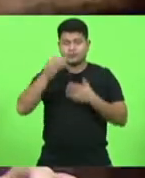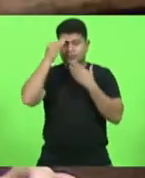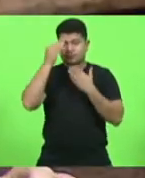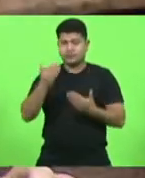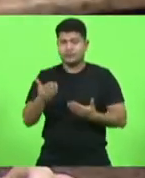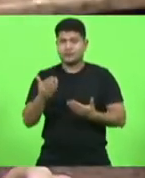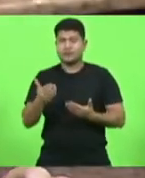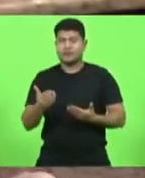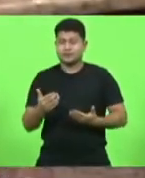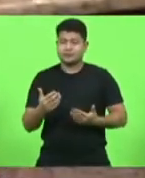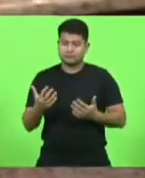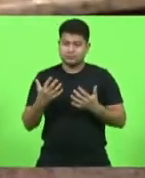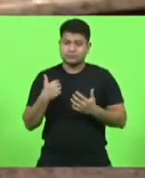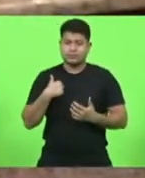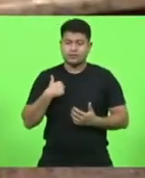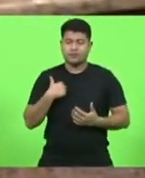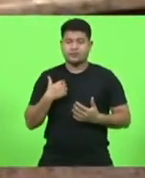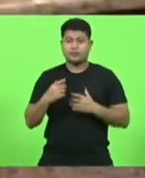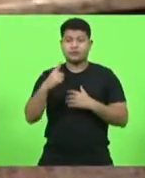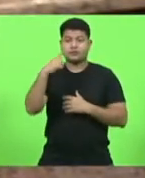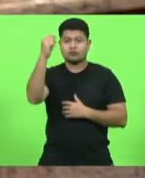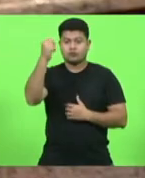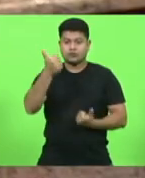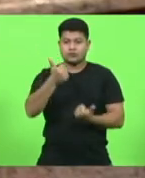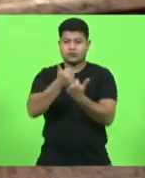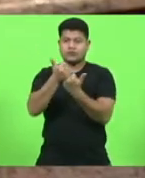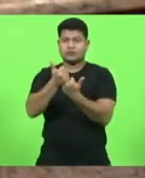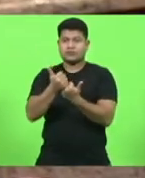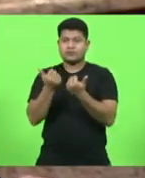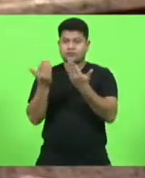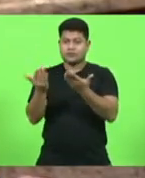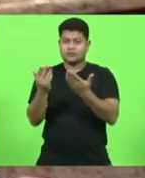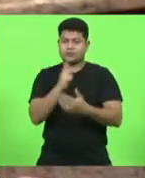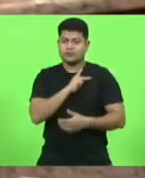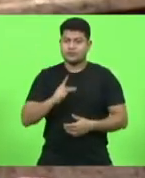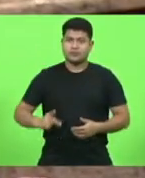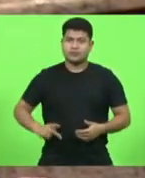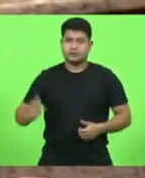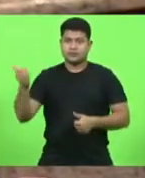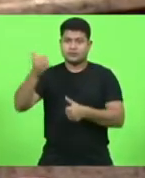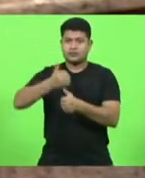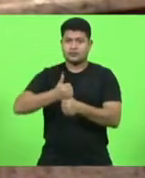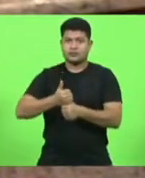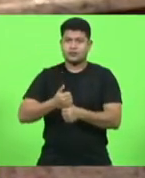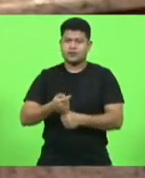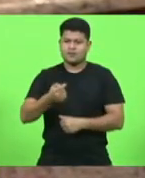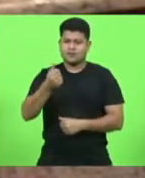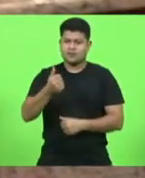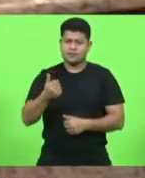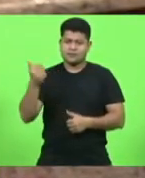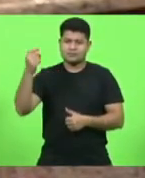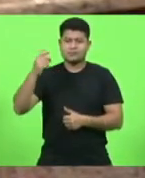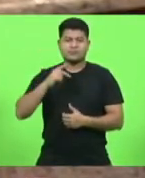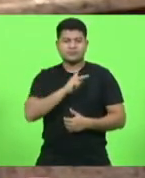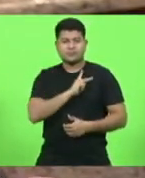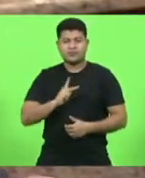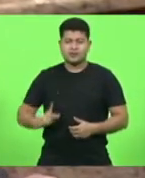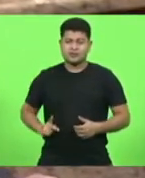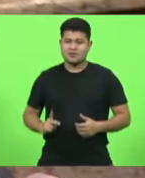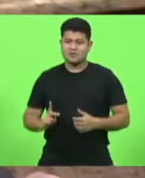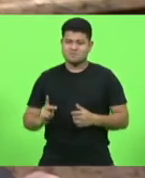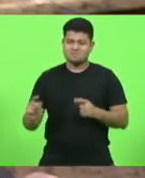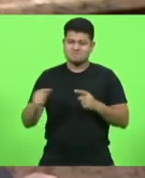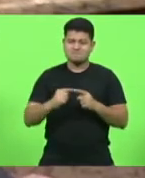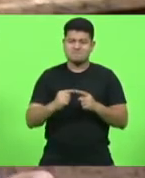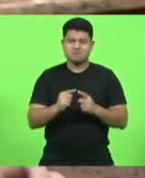deferência, senhor presidente interino e também, mas presidente nos nossos corações também. Às